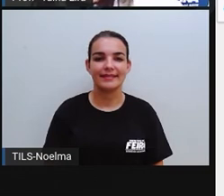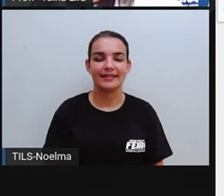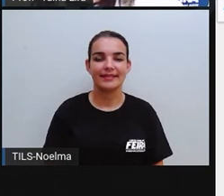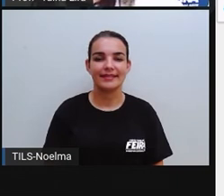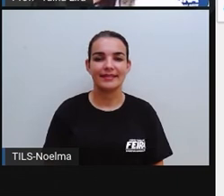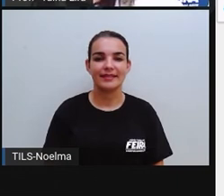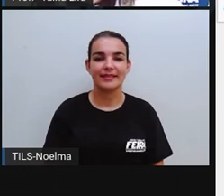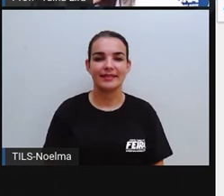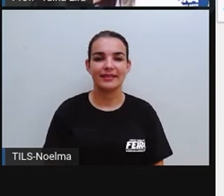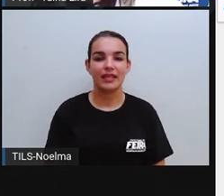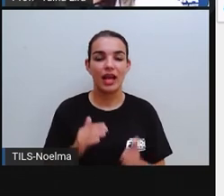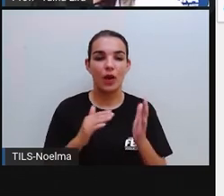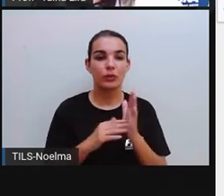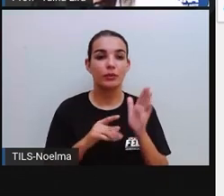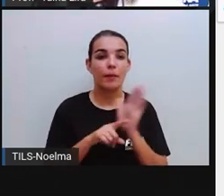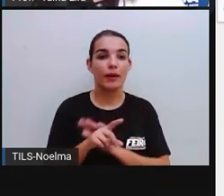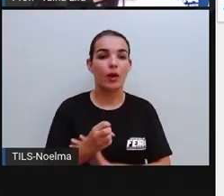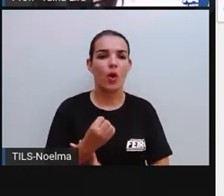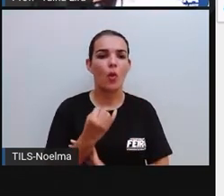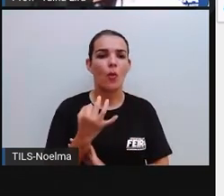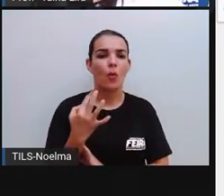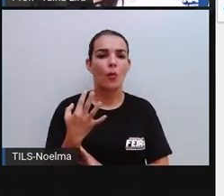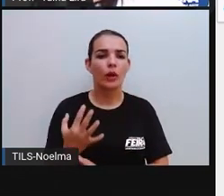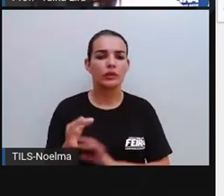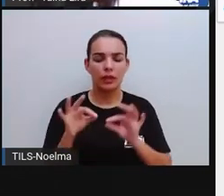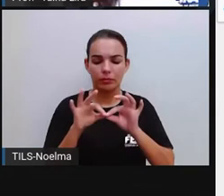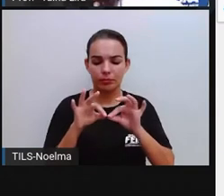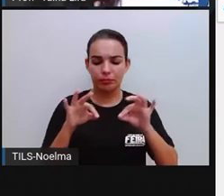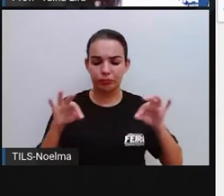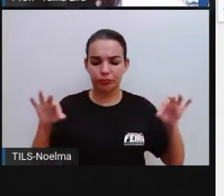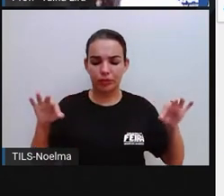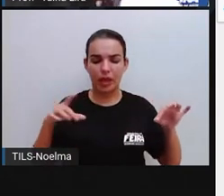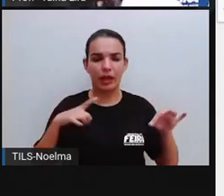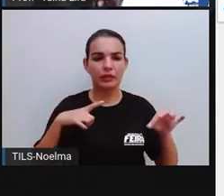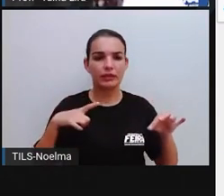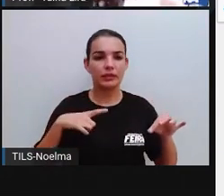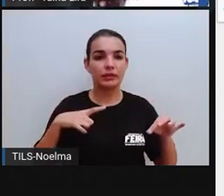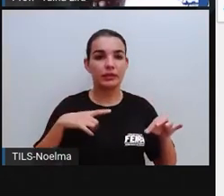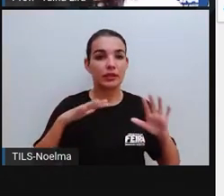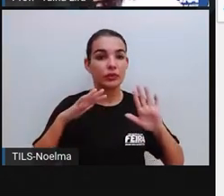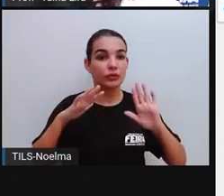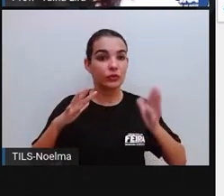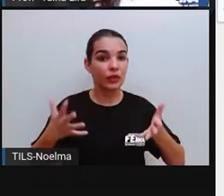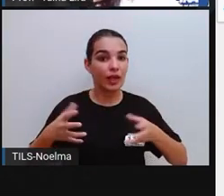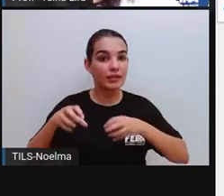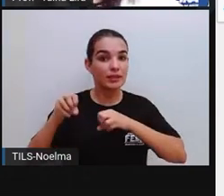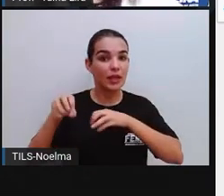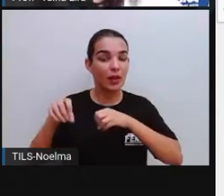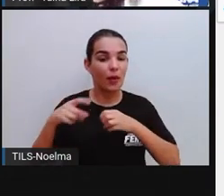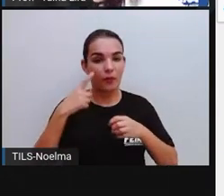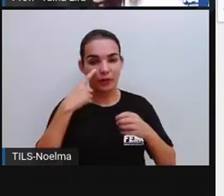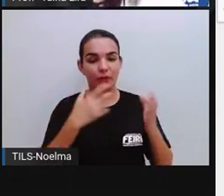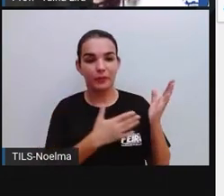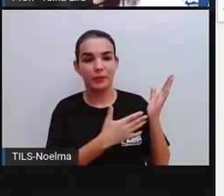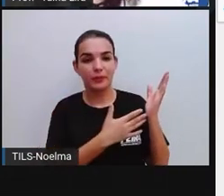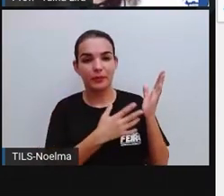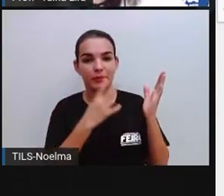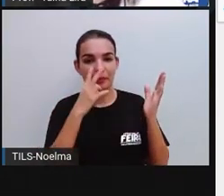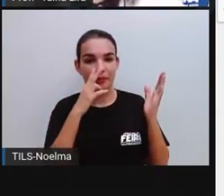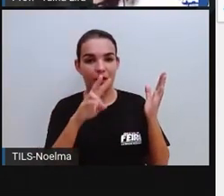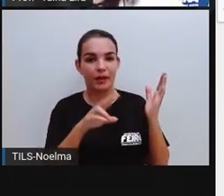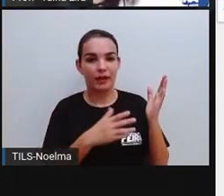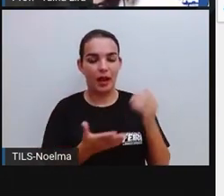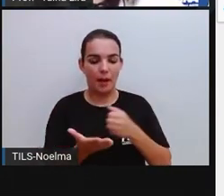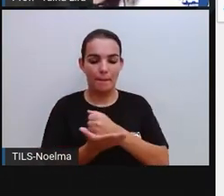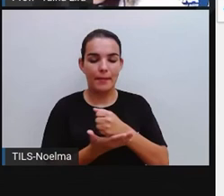E a última pergunta. Quantas arestas essa pirâmide tem? A Pró também já ensinou. Vamos contar? Então, a gente pode começar